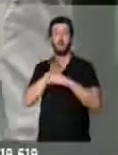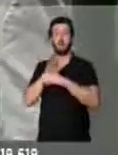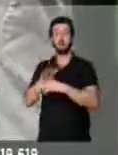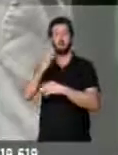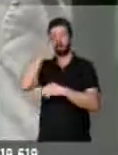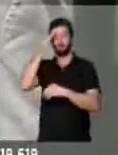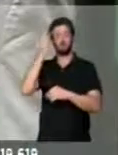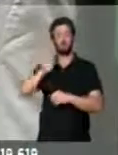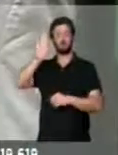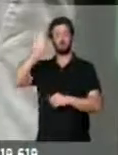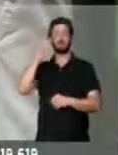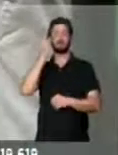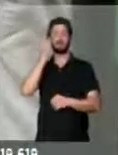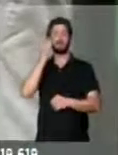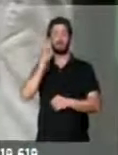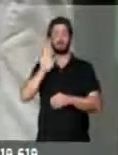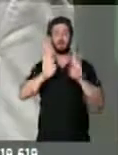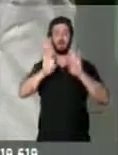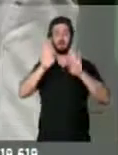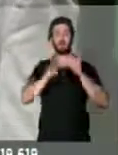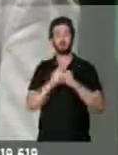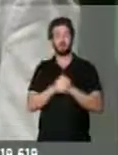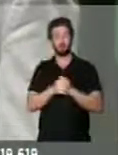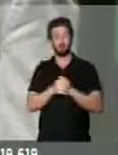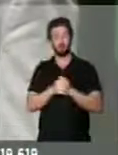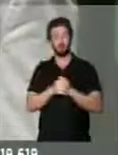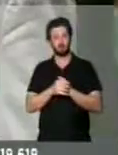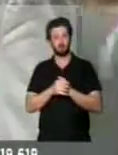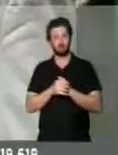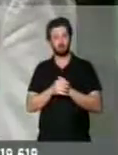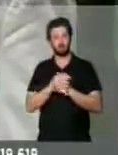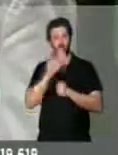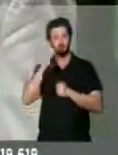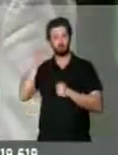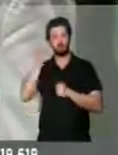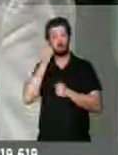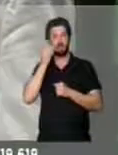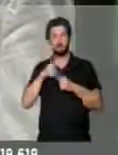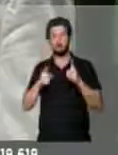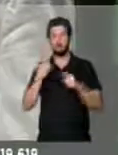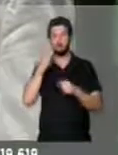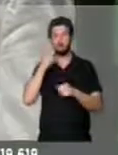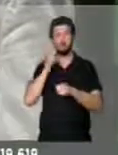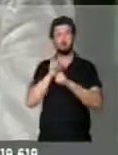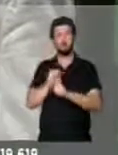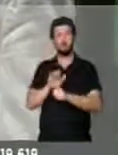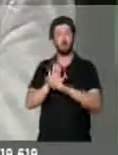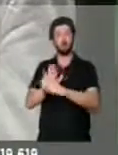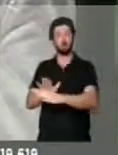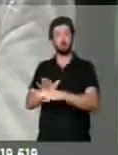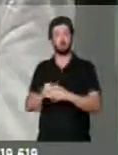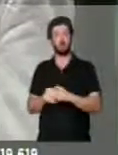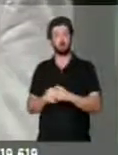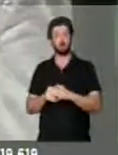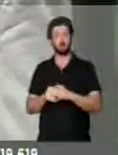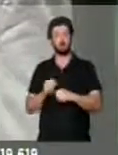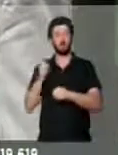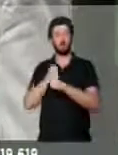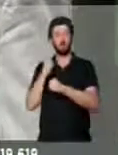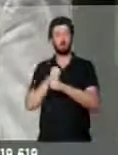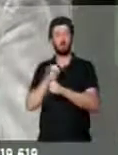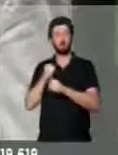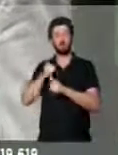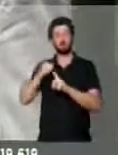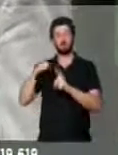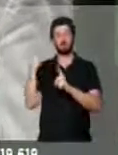candidato, ajude na eleição, mas o banco pode ajudar numa obra social